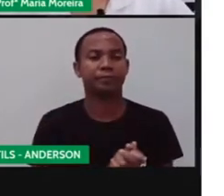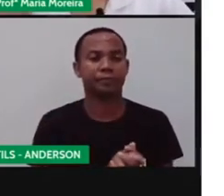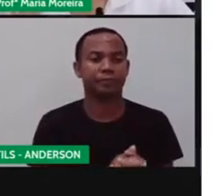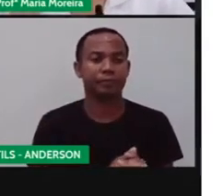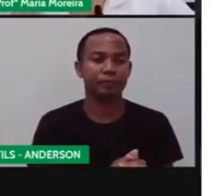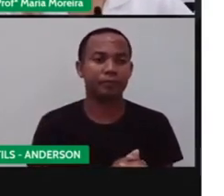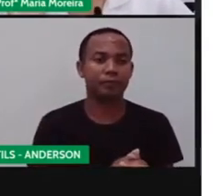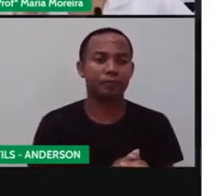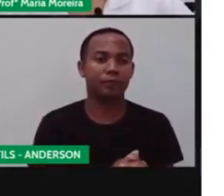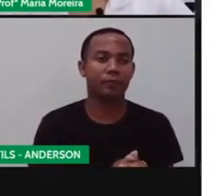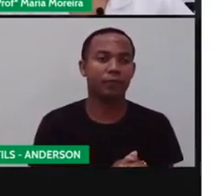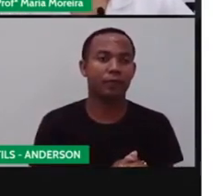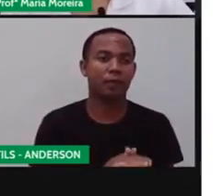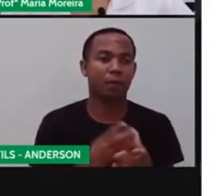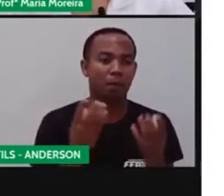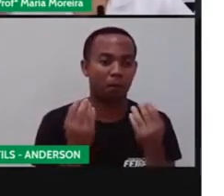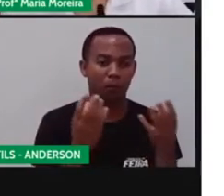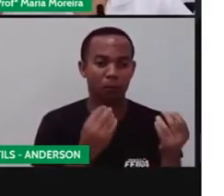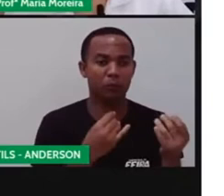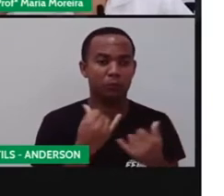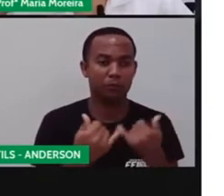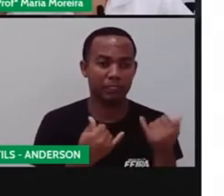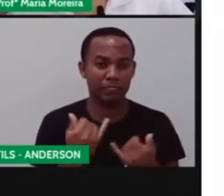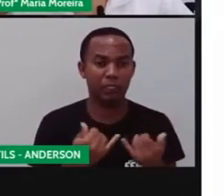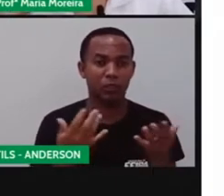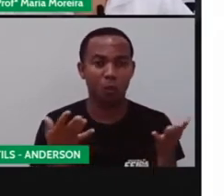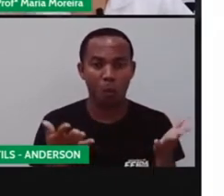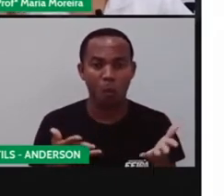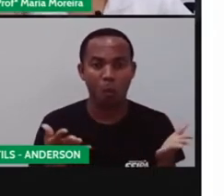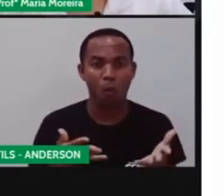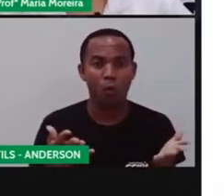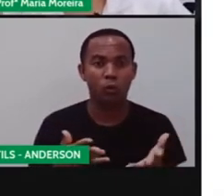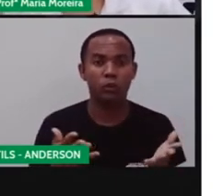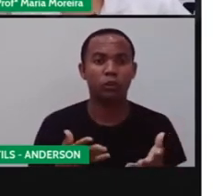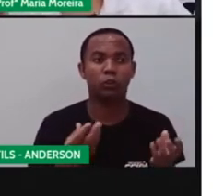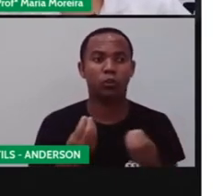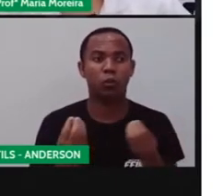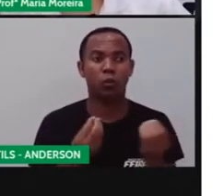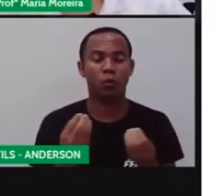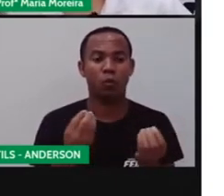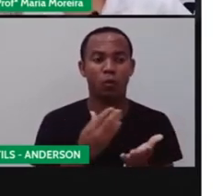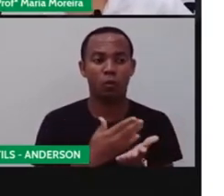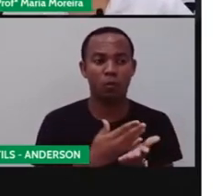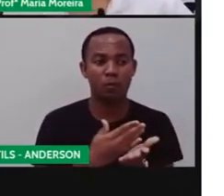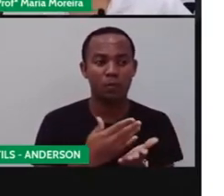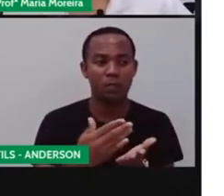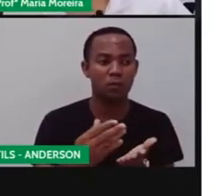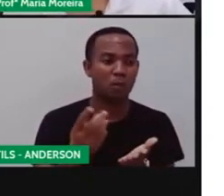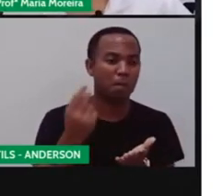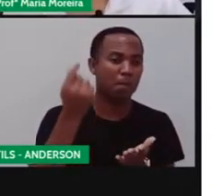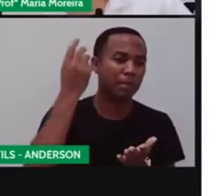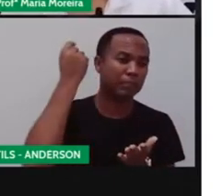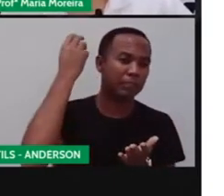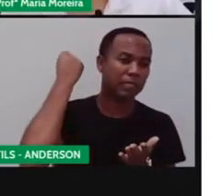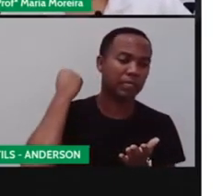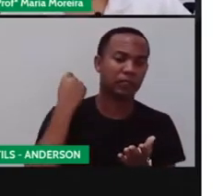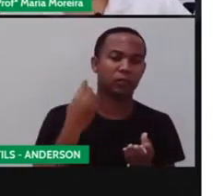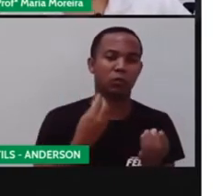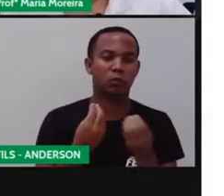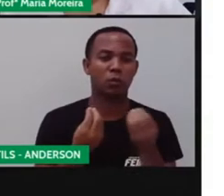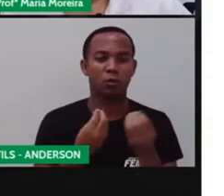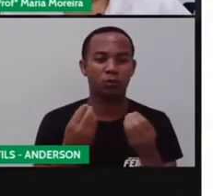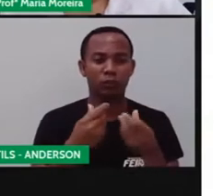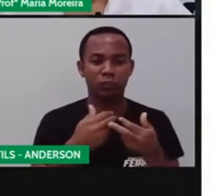Muitos brinquedos que existem hoje nasceram nas grandes civilizações antigas. E